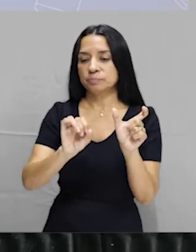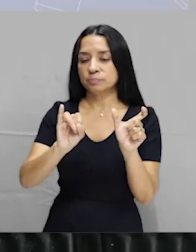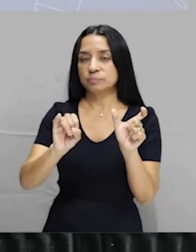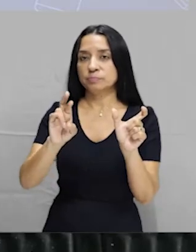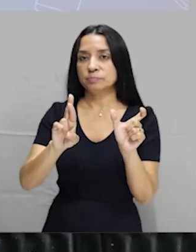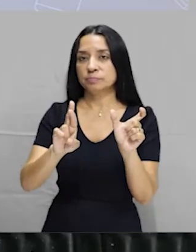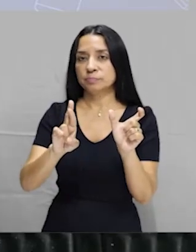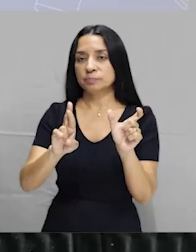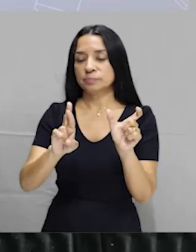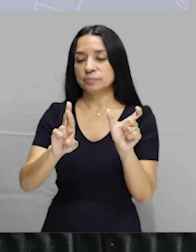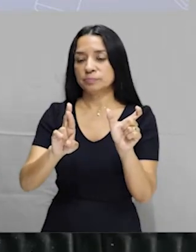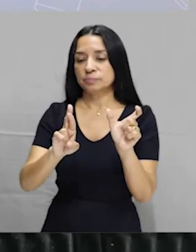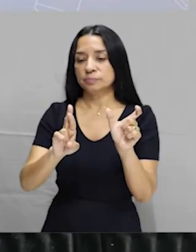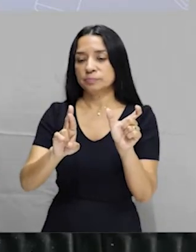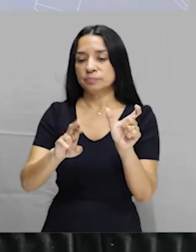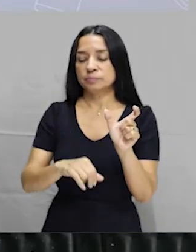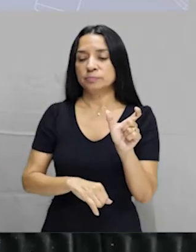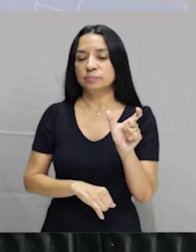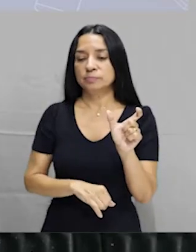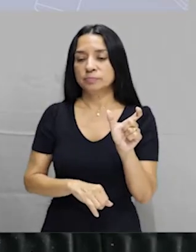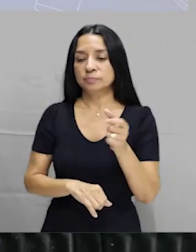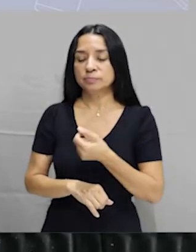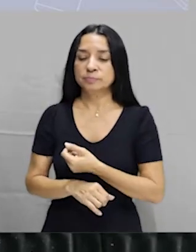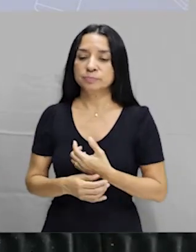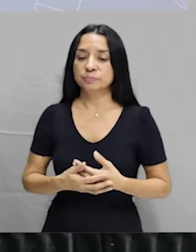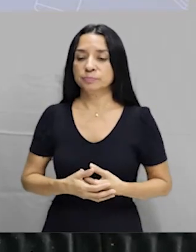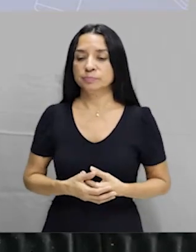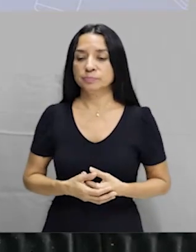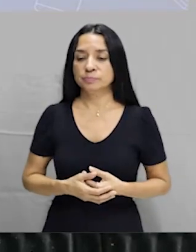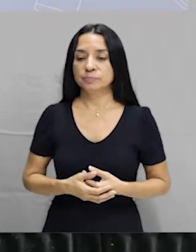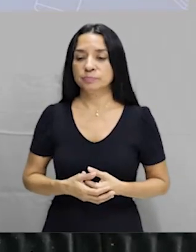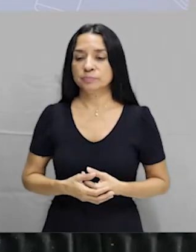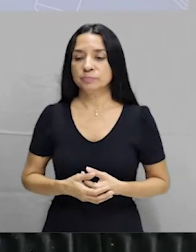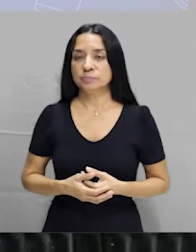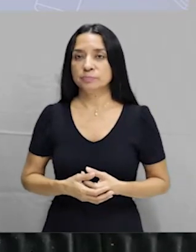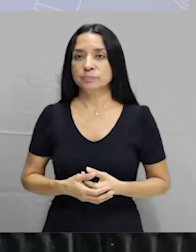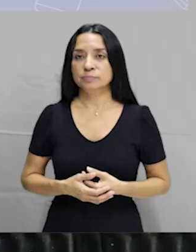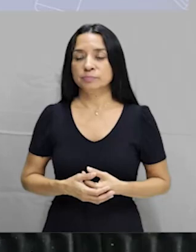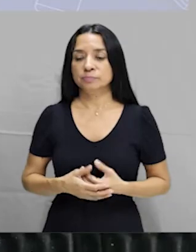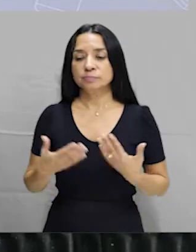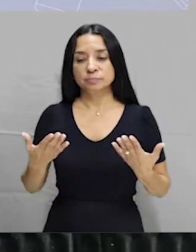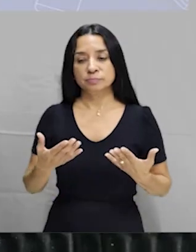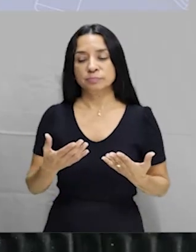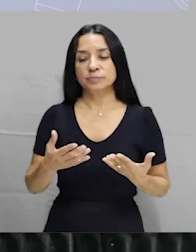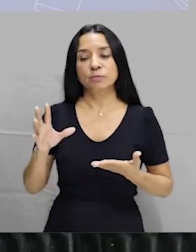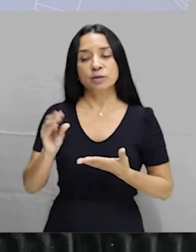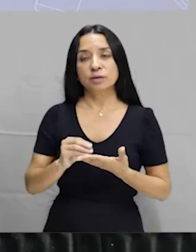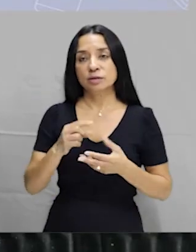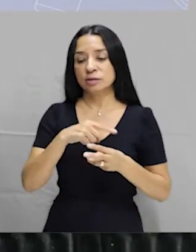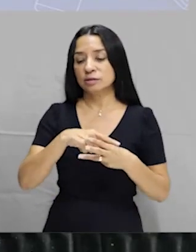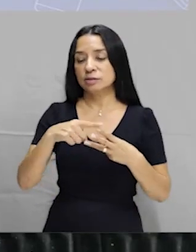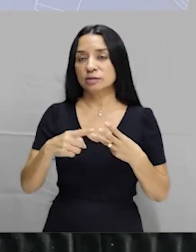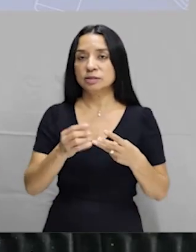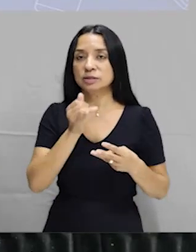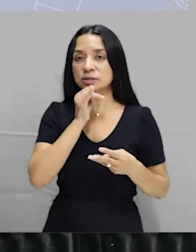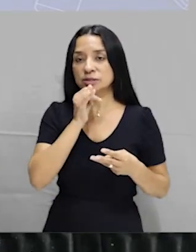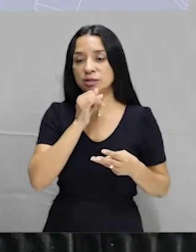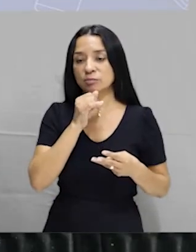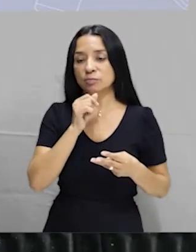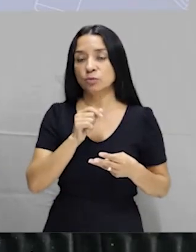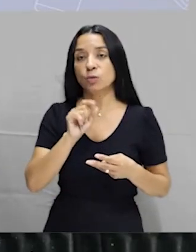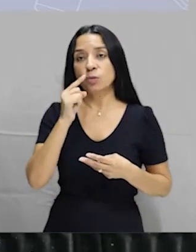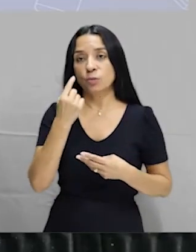Verbos de terceira conjugação, infinitivo terminado em IR, que é o verbo beber. Aqui eu peguei três exemplos, um